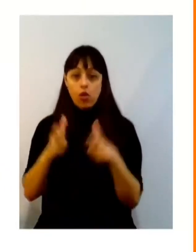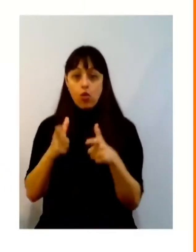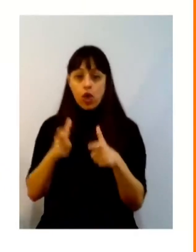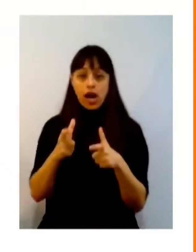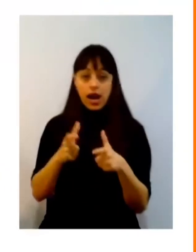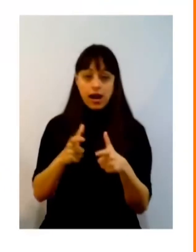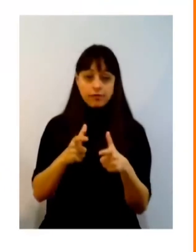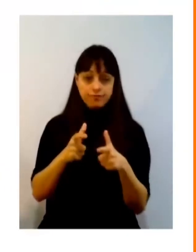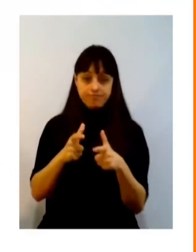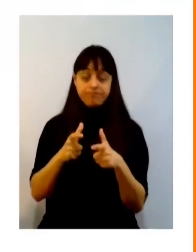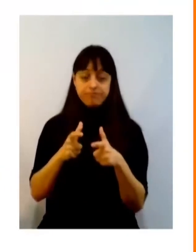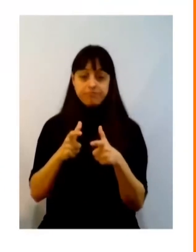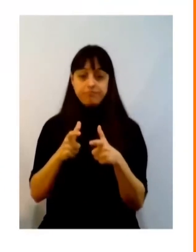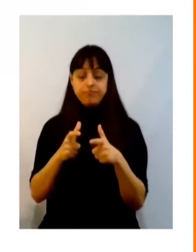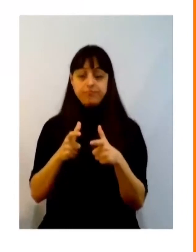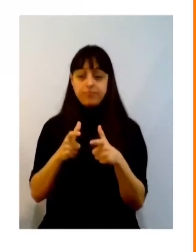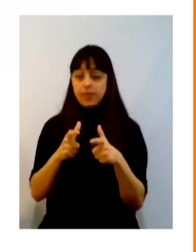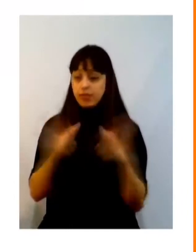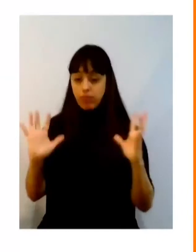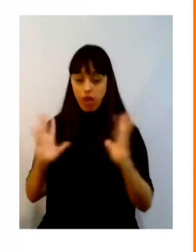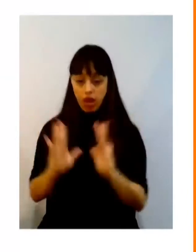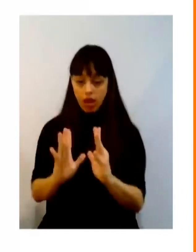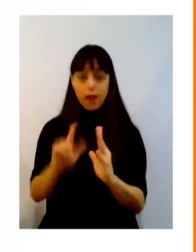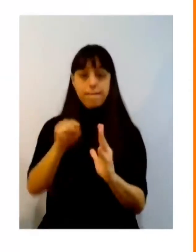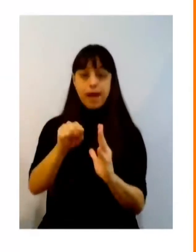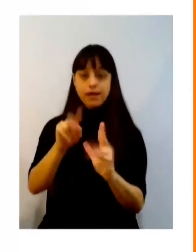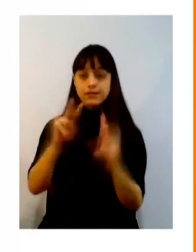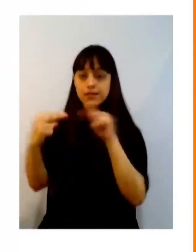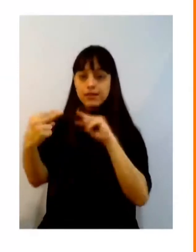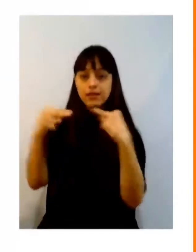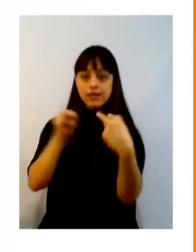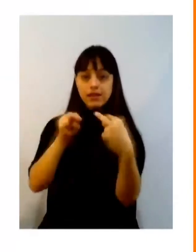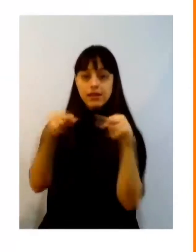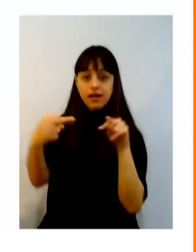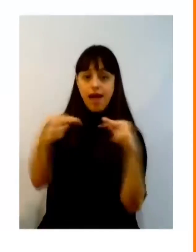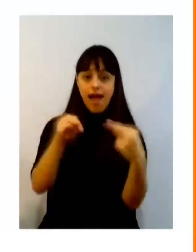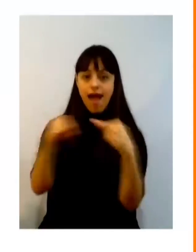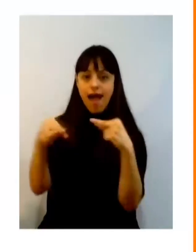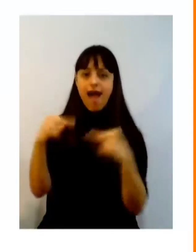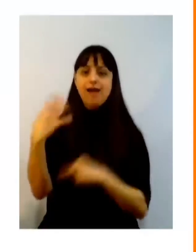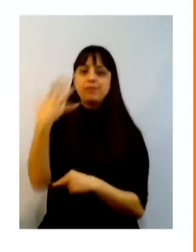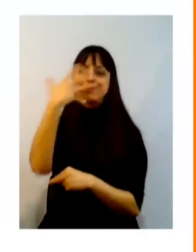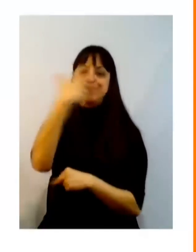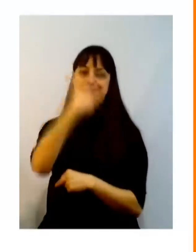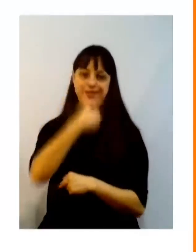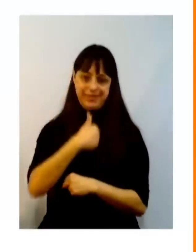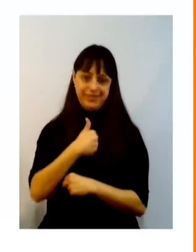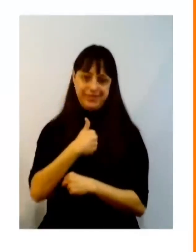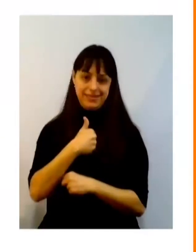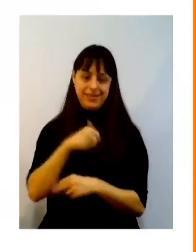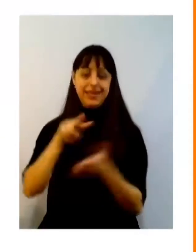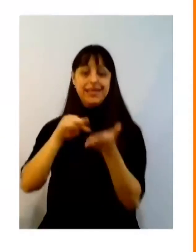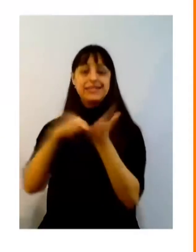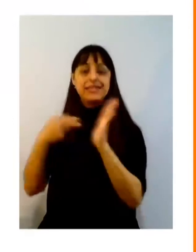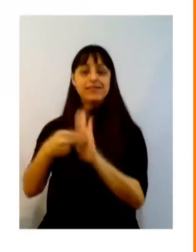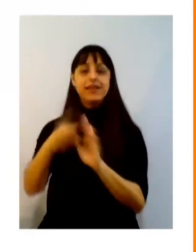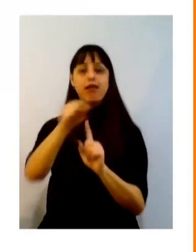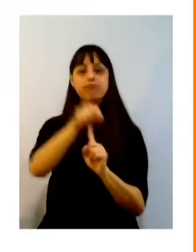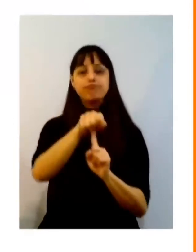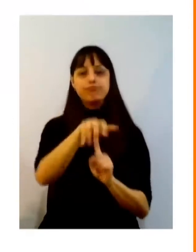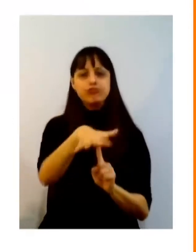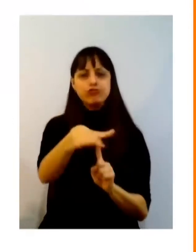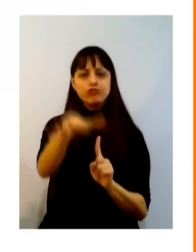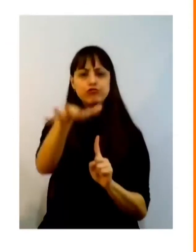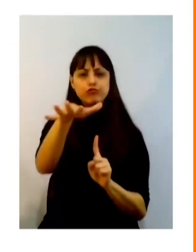reconhecendo nesse lugar de realeza de beleza foi que eu vi que era uma onda de ressonância que acontece tipo assim você joga uma